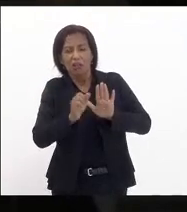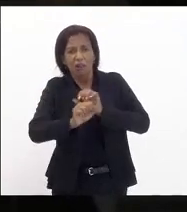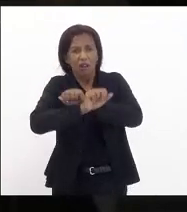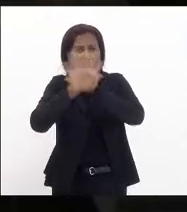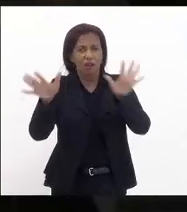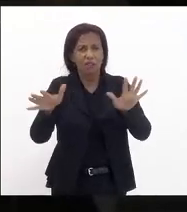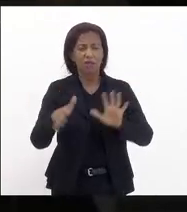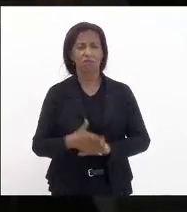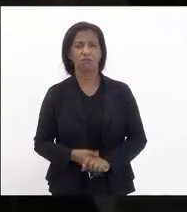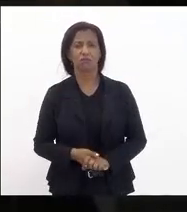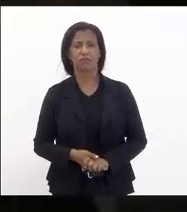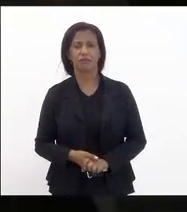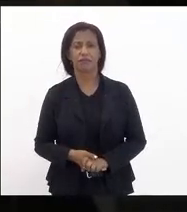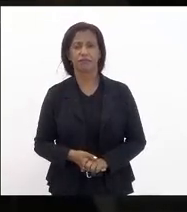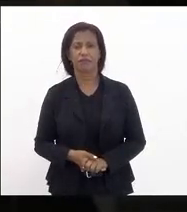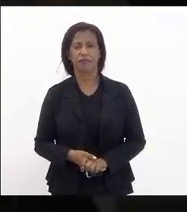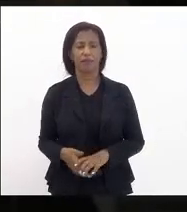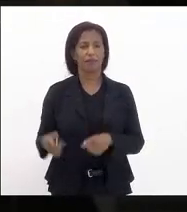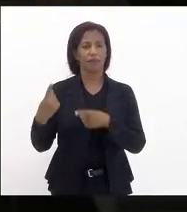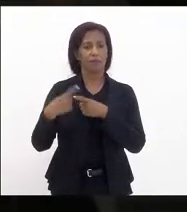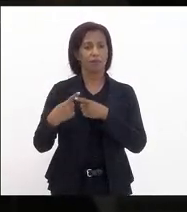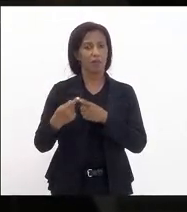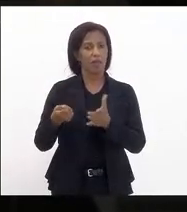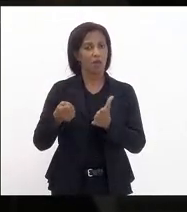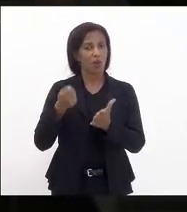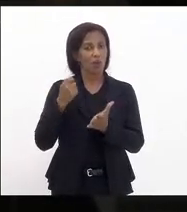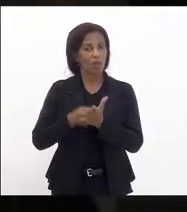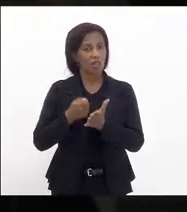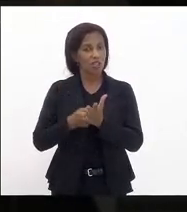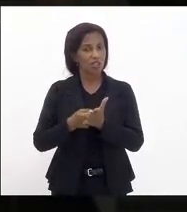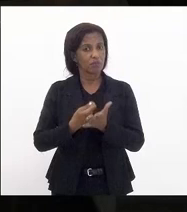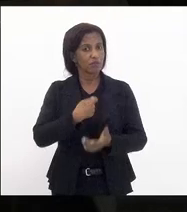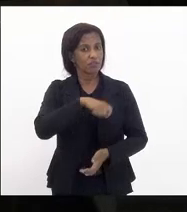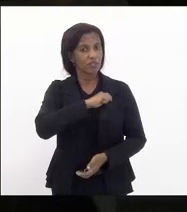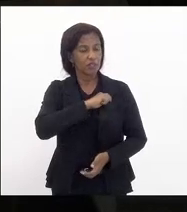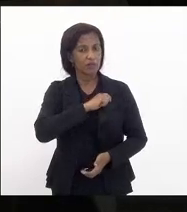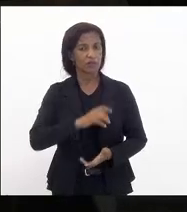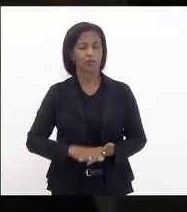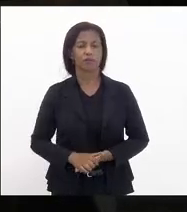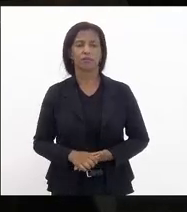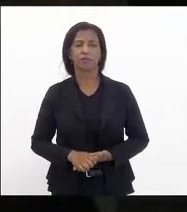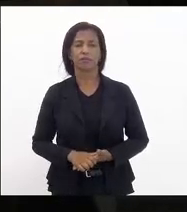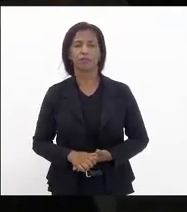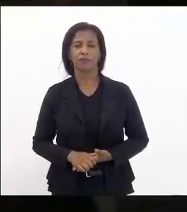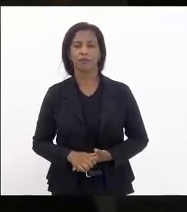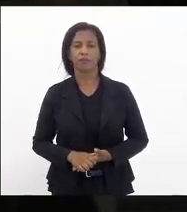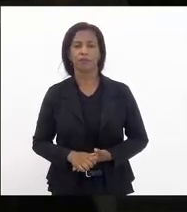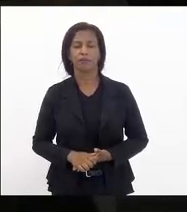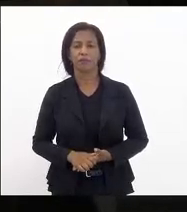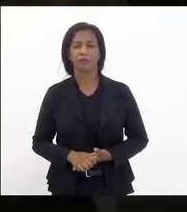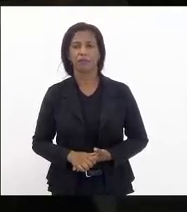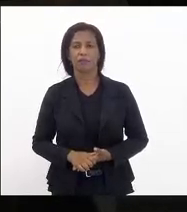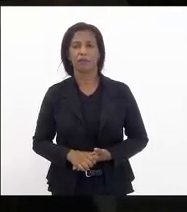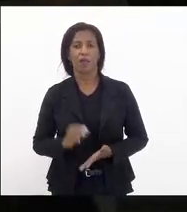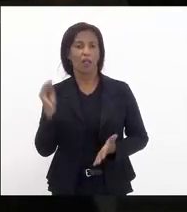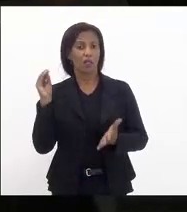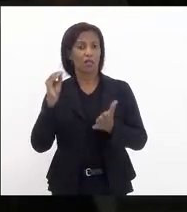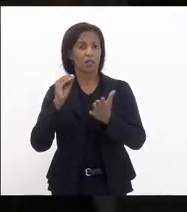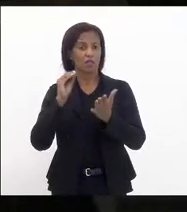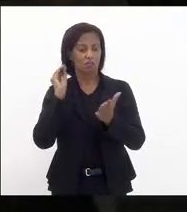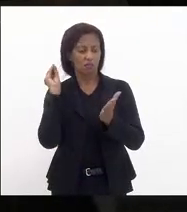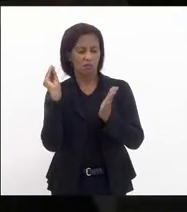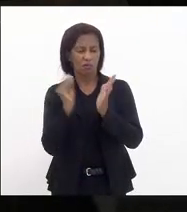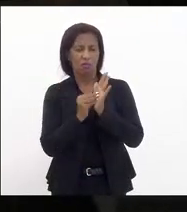claro porque o regime de recuperação fiscal está normatizado